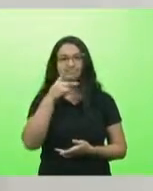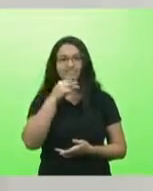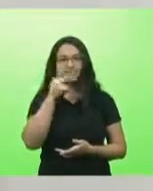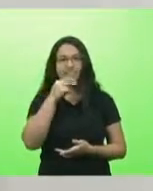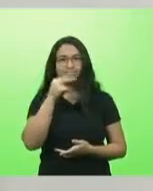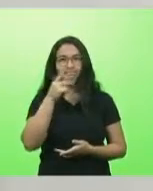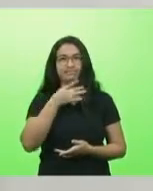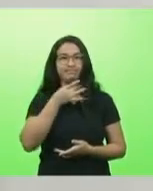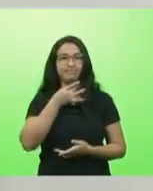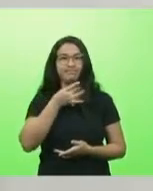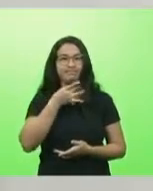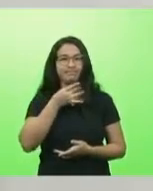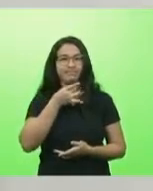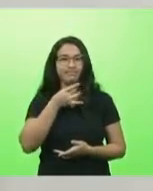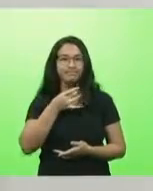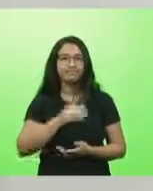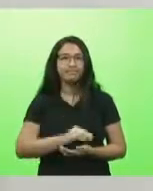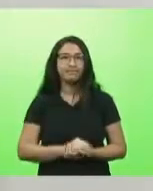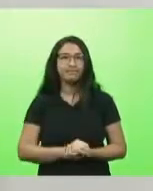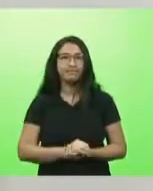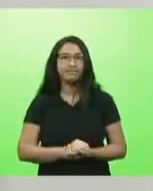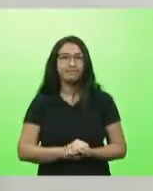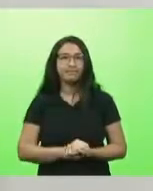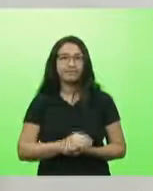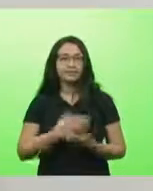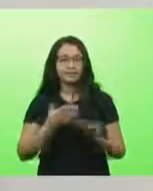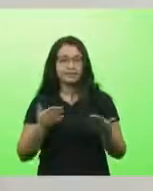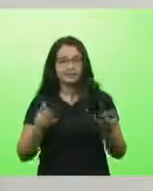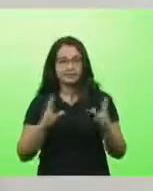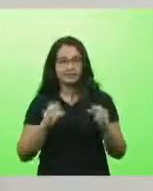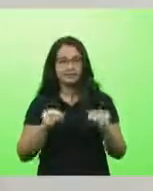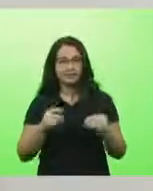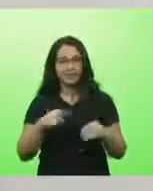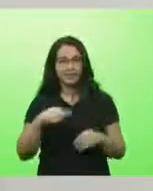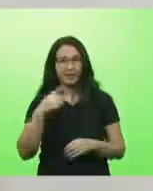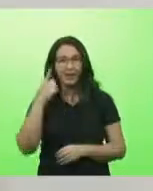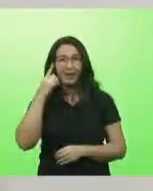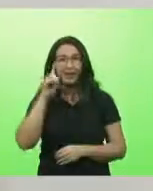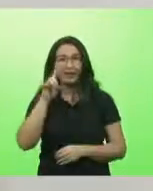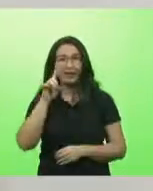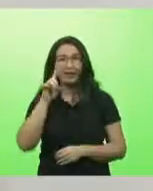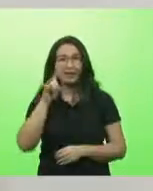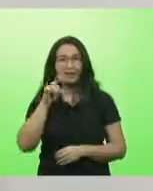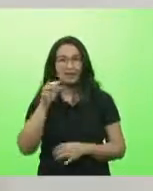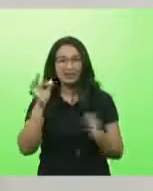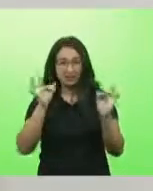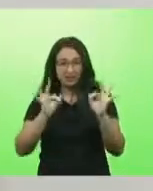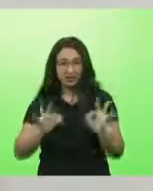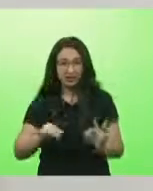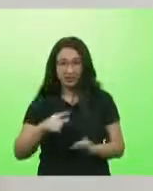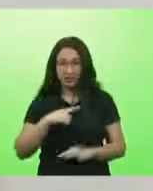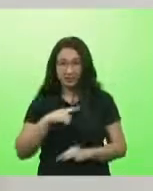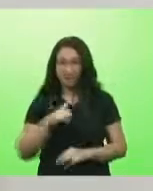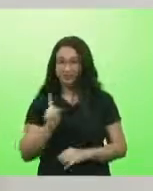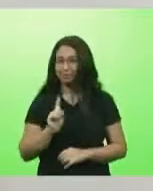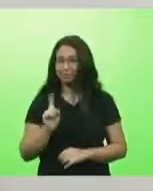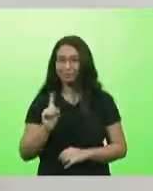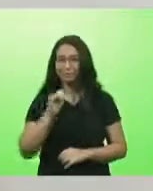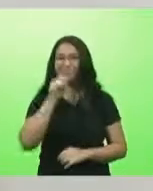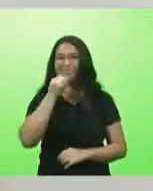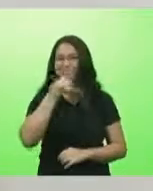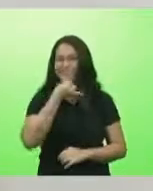deputado Nazareno, deputado Mota, é um dia triste para Santa Catarina. Talvez o dia mais